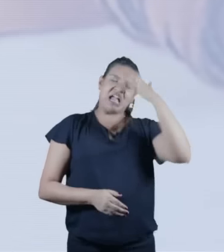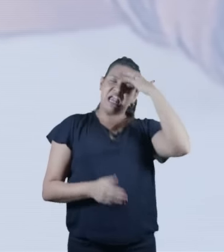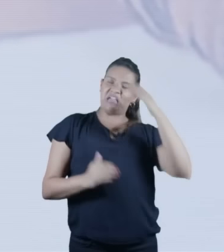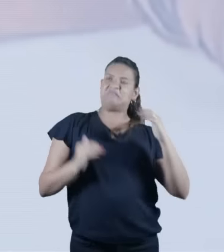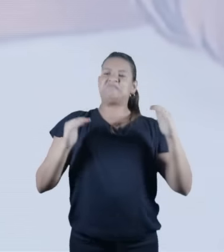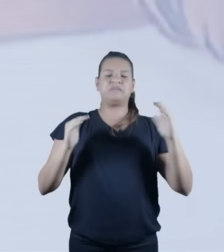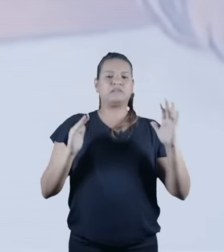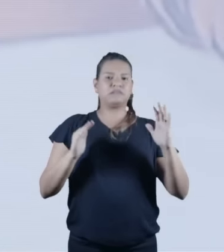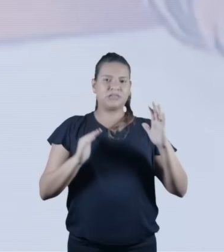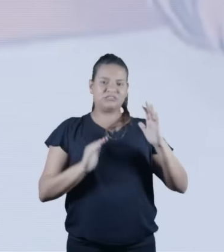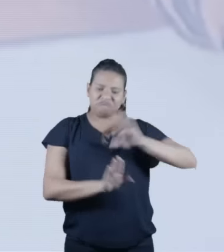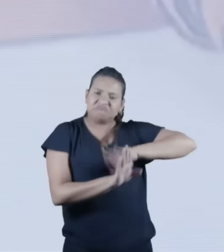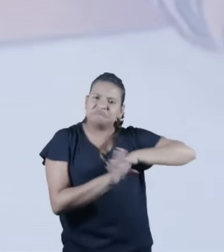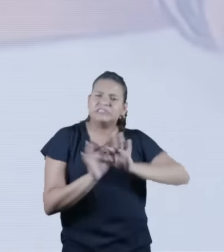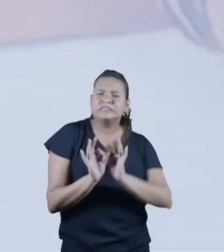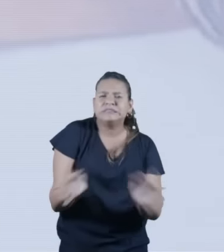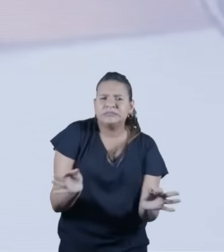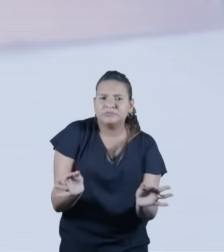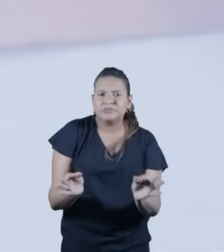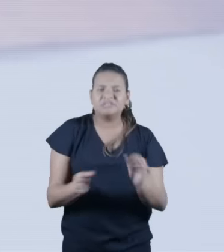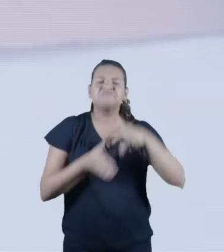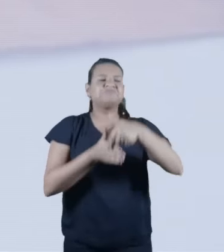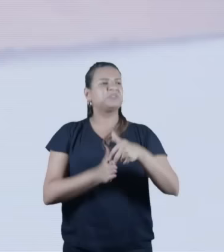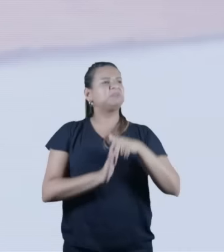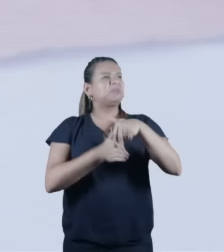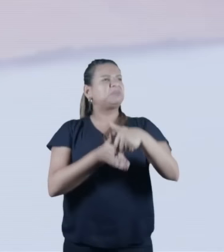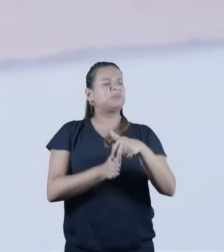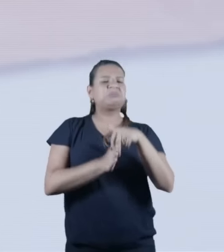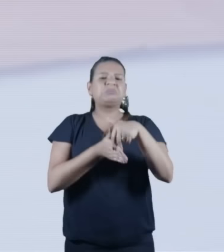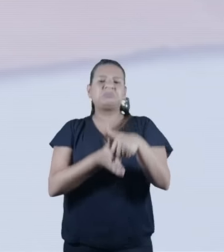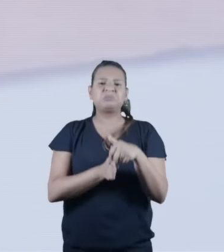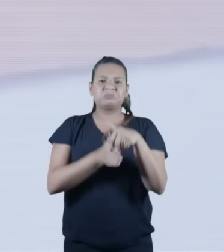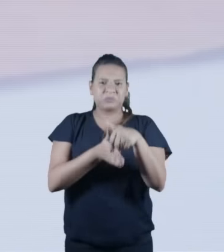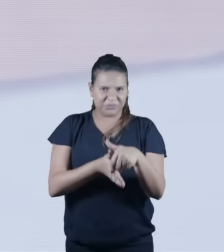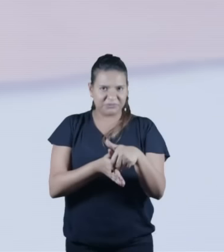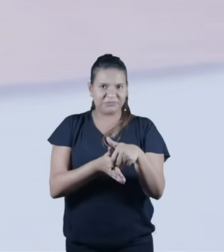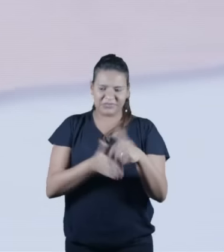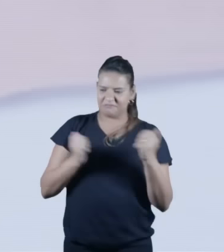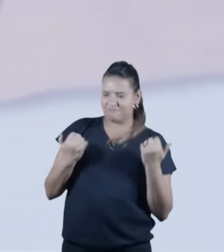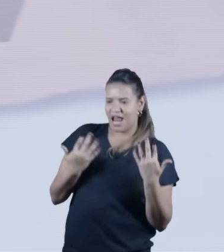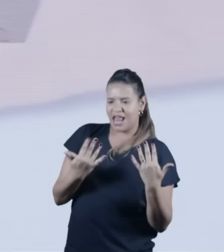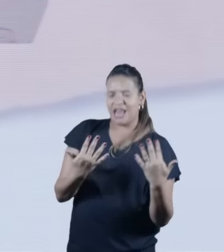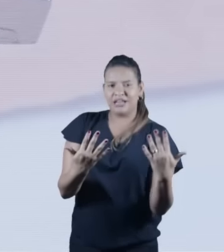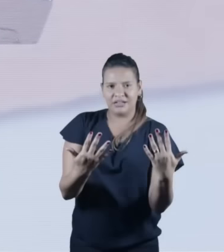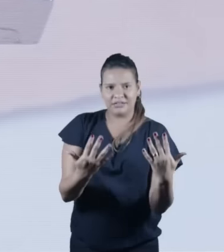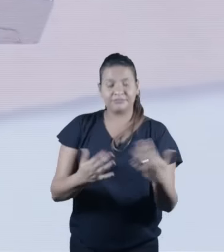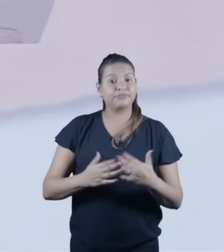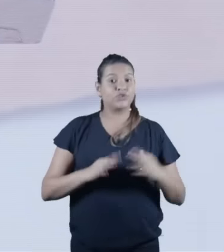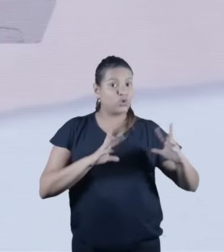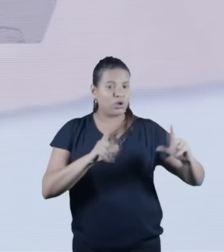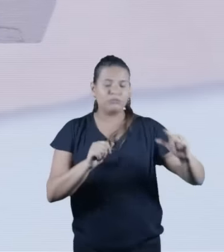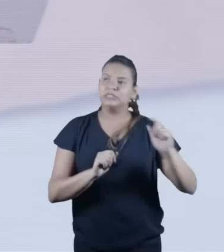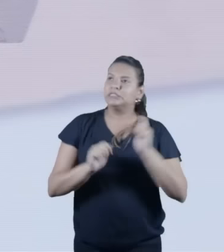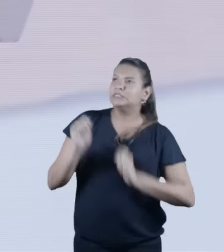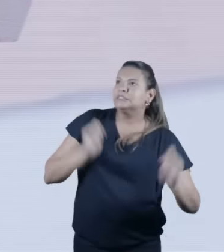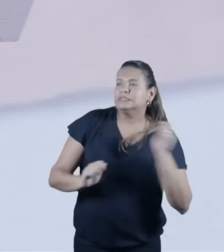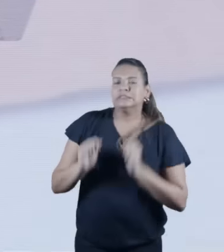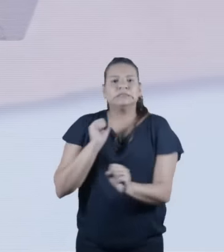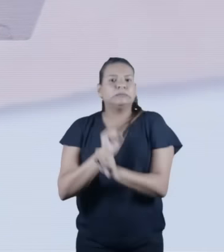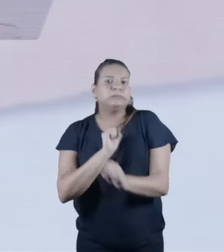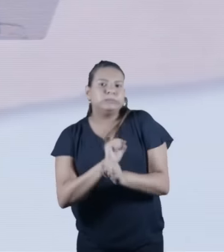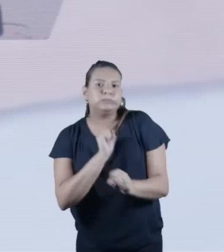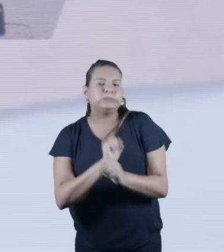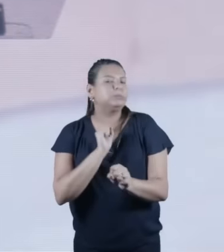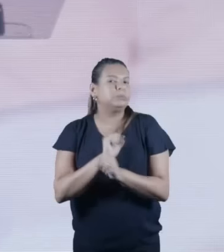anos atrás, esperava a vinda desse Messias, como os profetas já tinham falado. E nesse mundo,